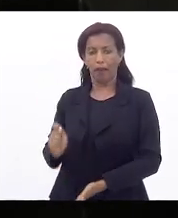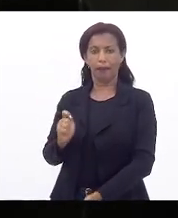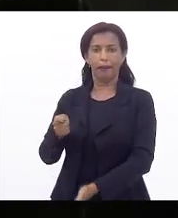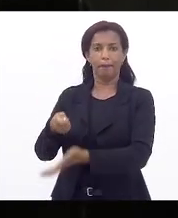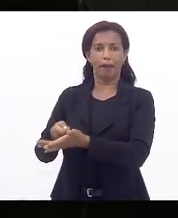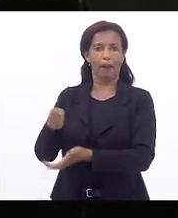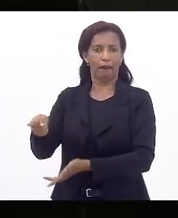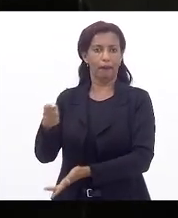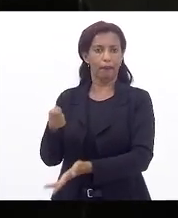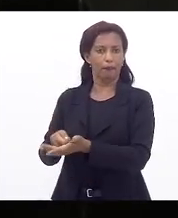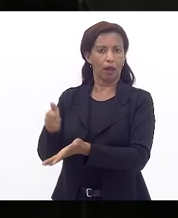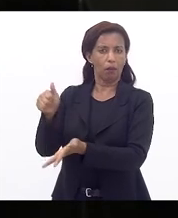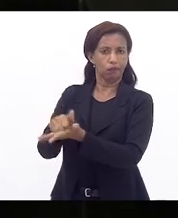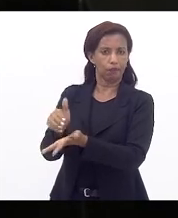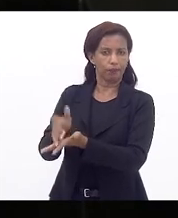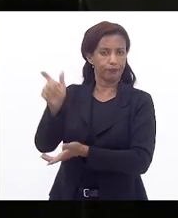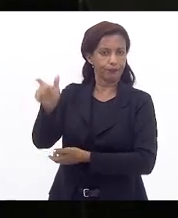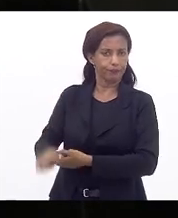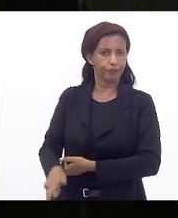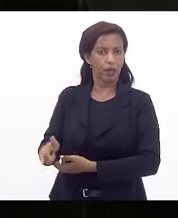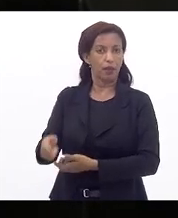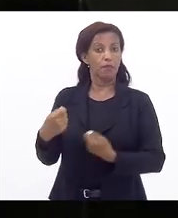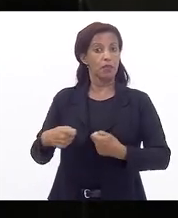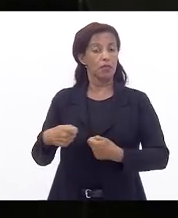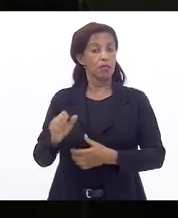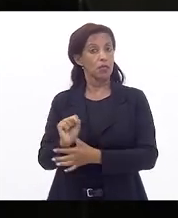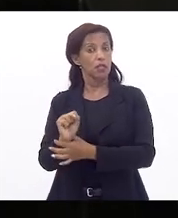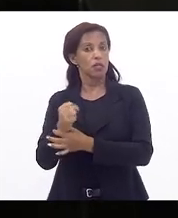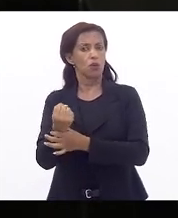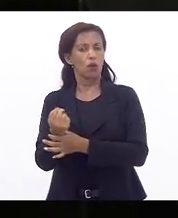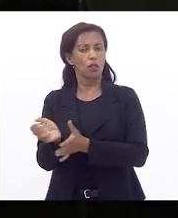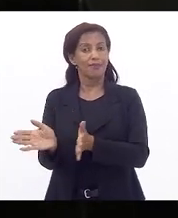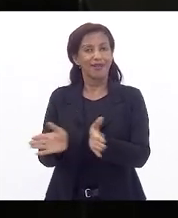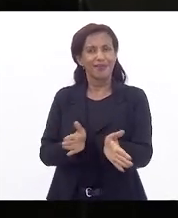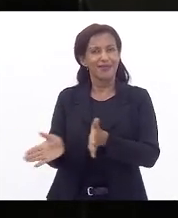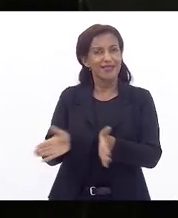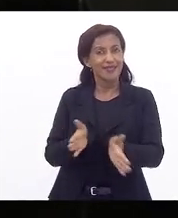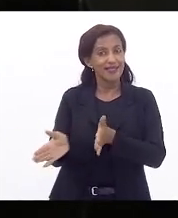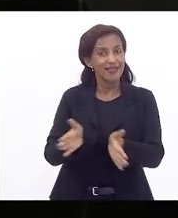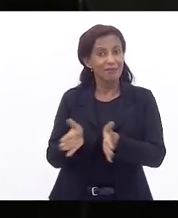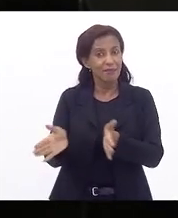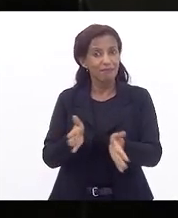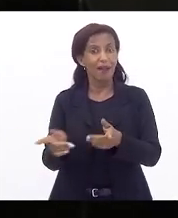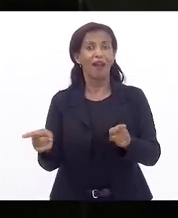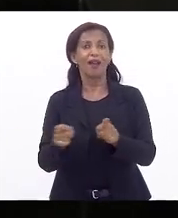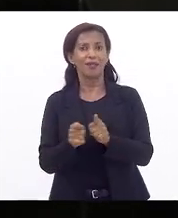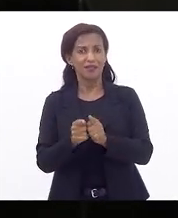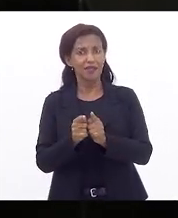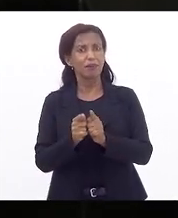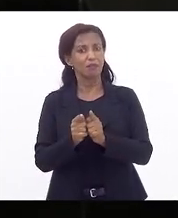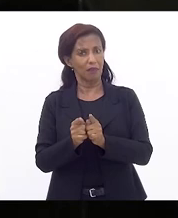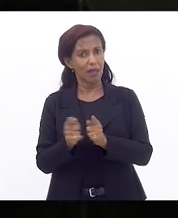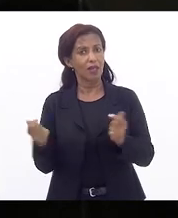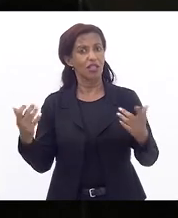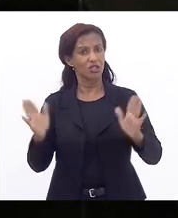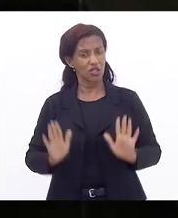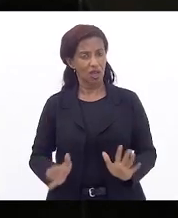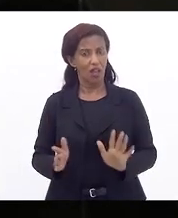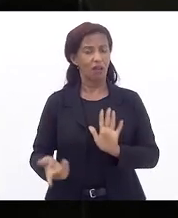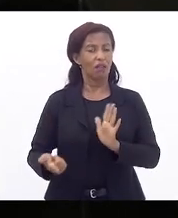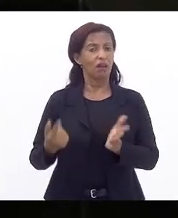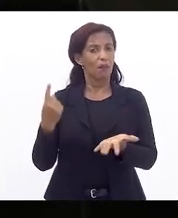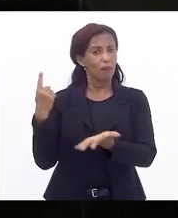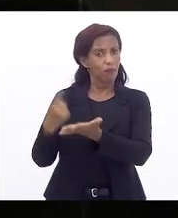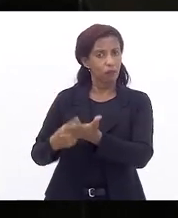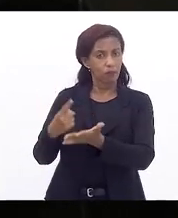muito importante tratar das questões de segurança, de acessibilidade, a termos de ajustamento de conduta já celebrados com o